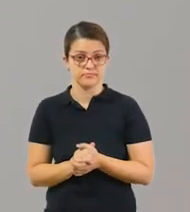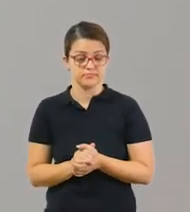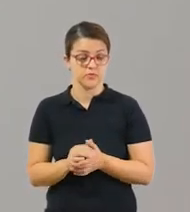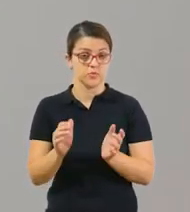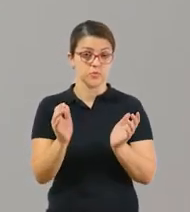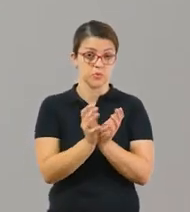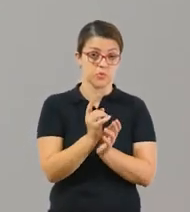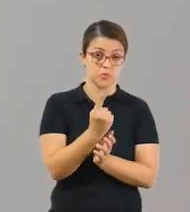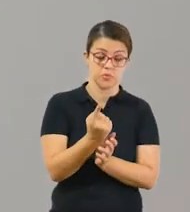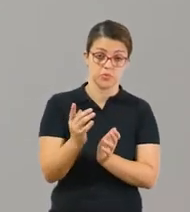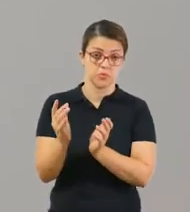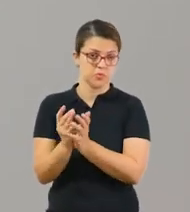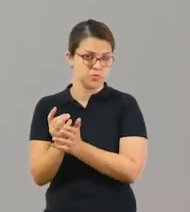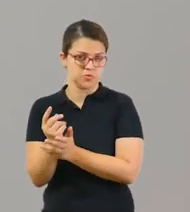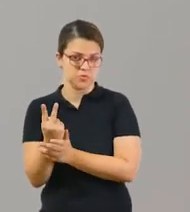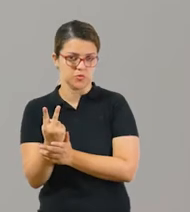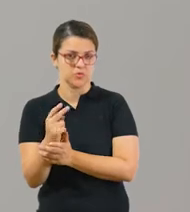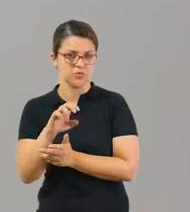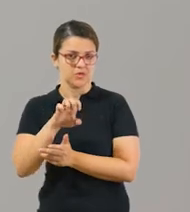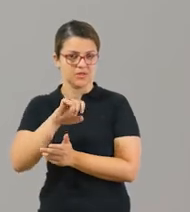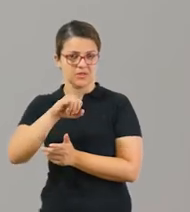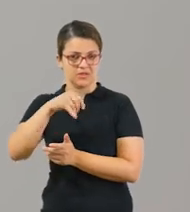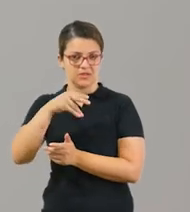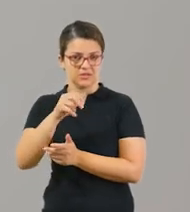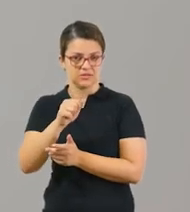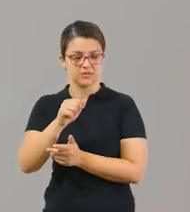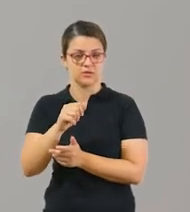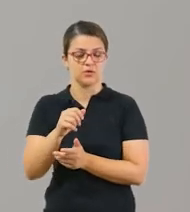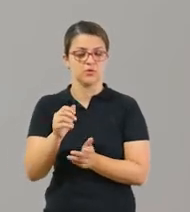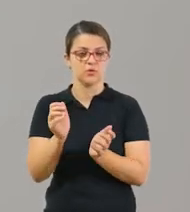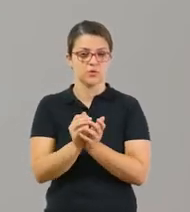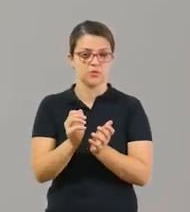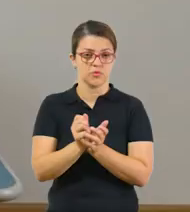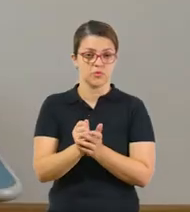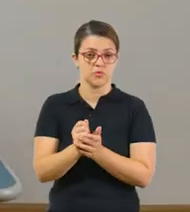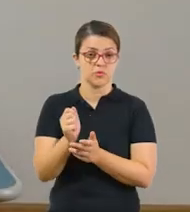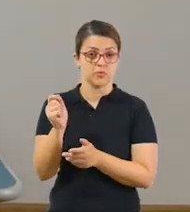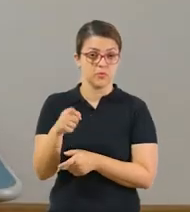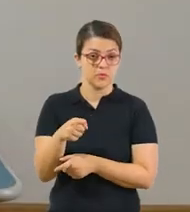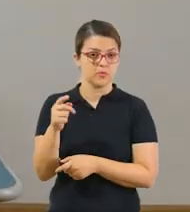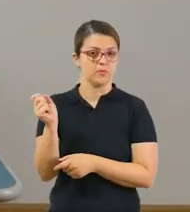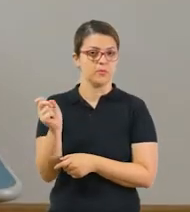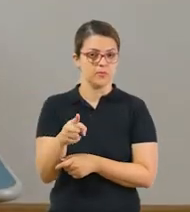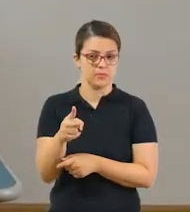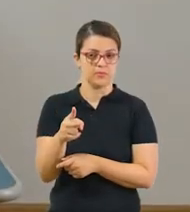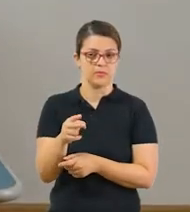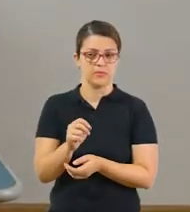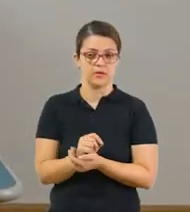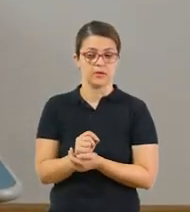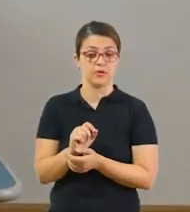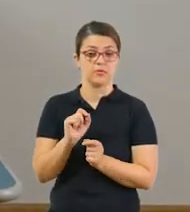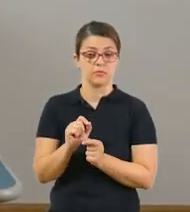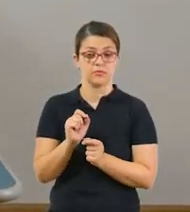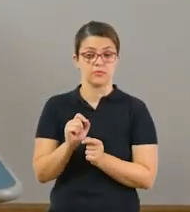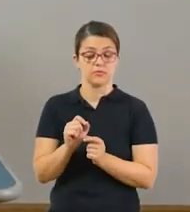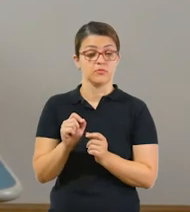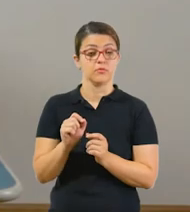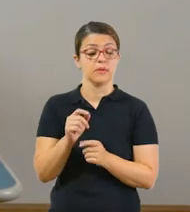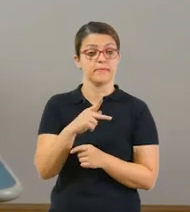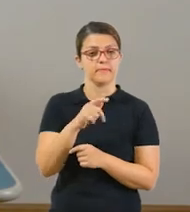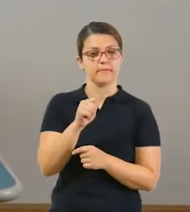como o termo 2. Nós vamos trabalhar com os números pares e ímpares. Os números pares são aqueles que têm